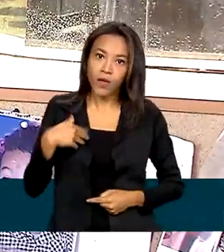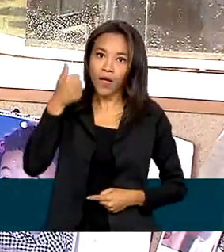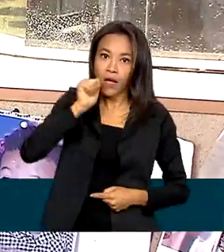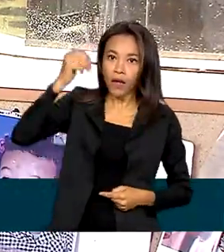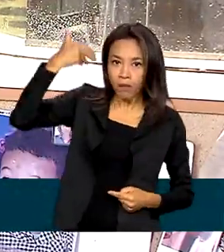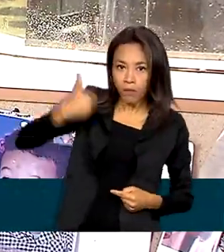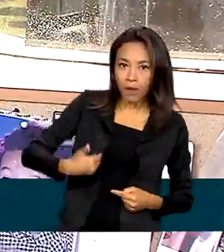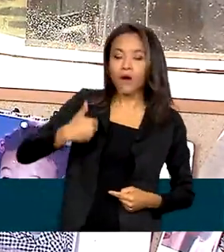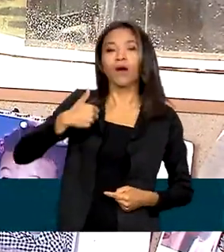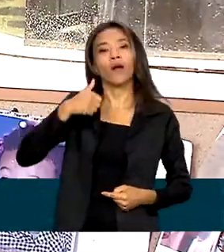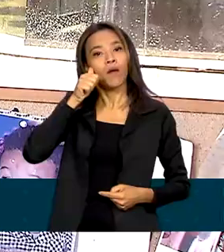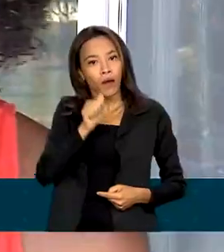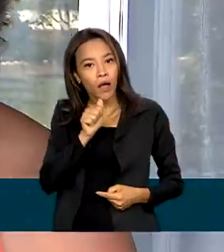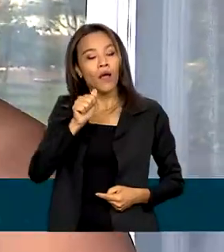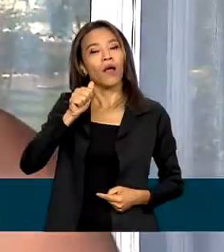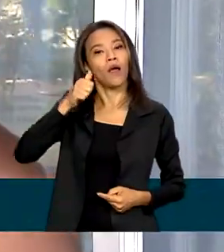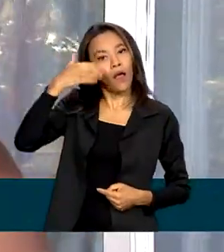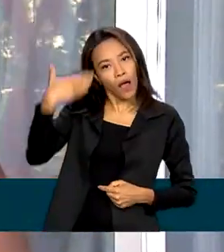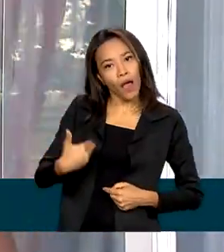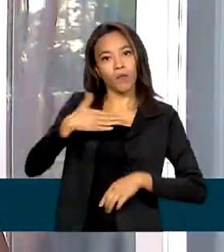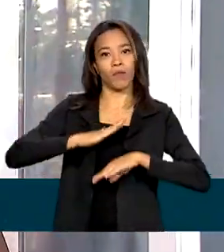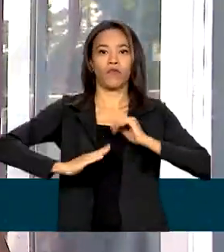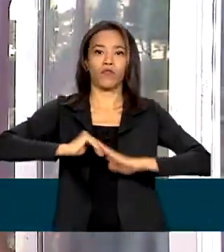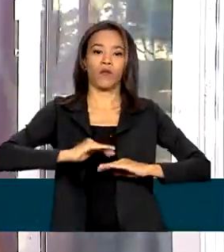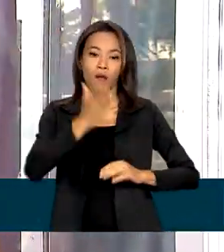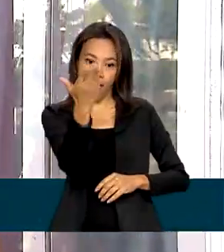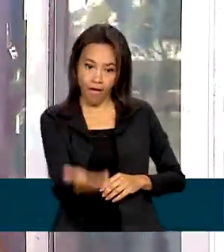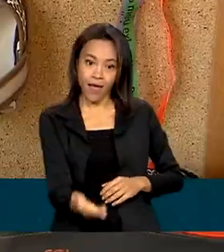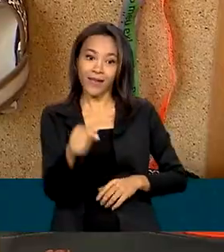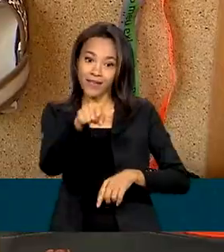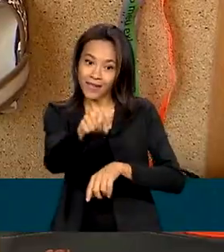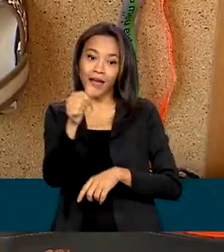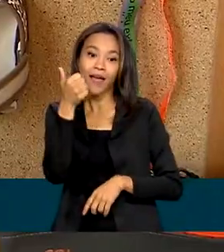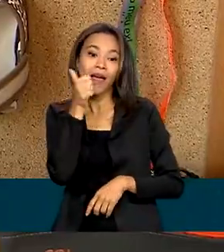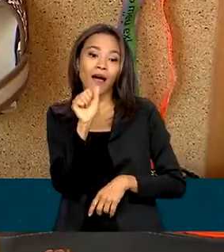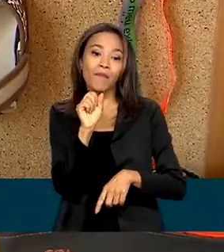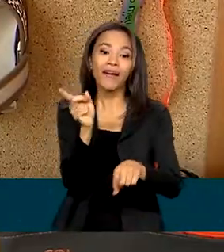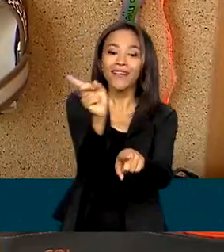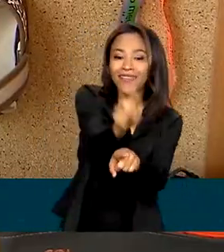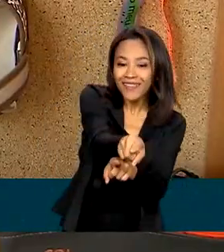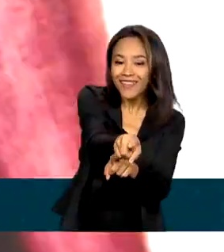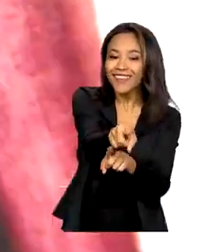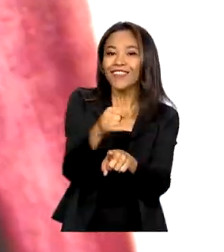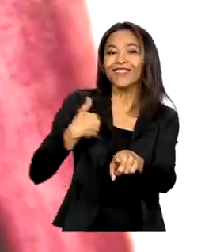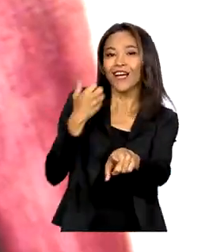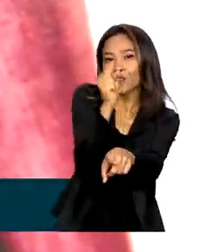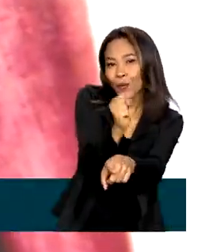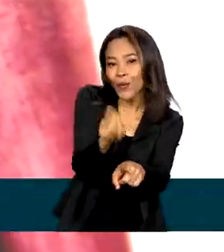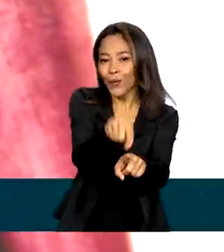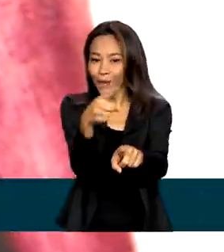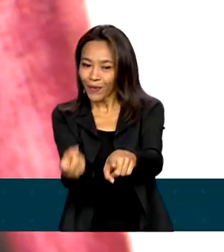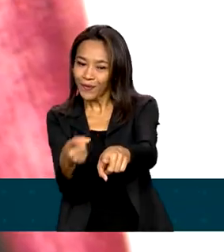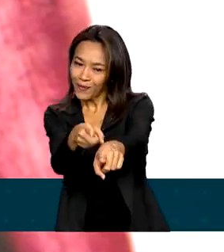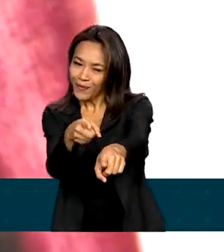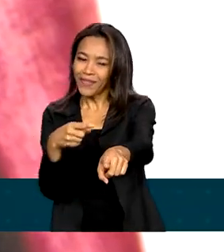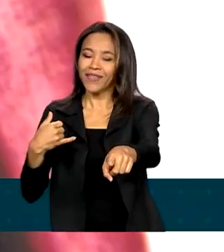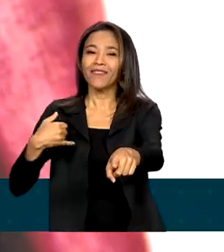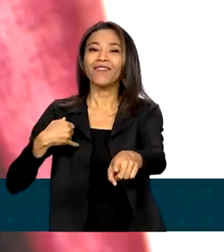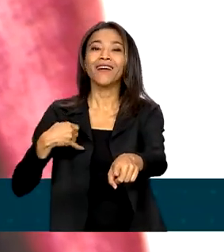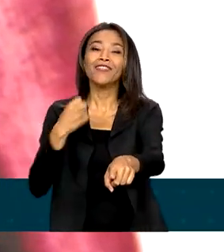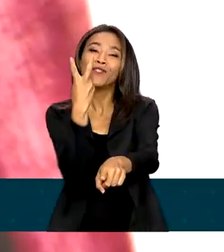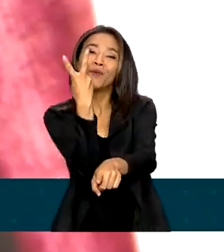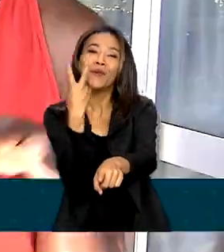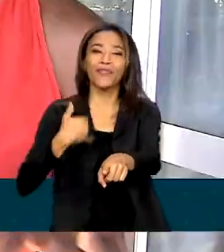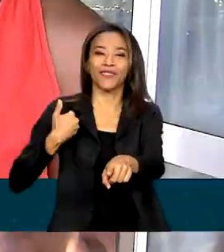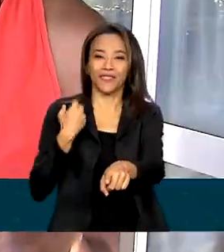mulher, é profissional. Essa é a Raíssa, a mãe do Benjamim, de 8 anos, e da pequena Duda, que vai fazer dois